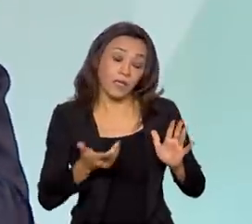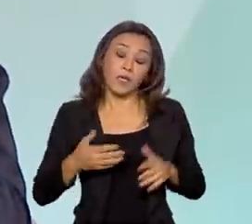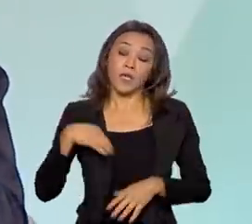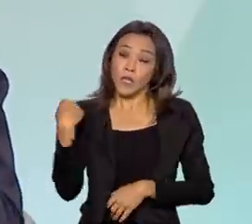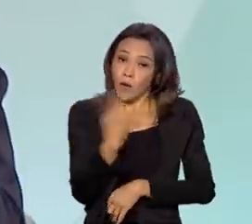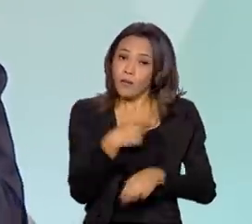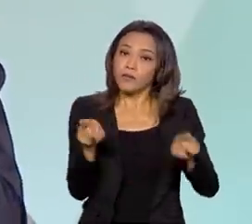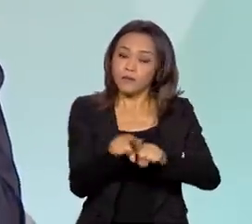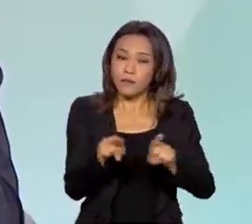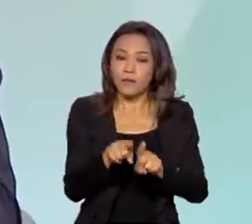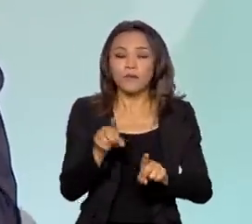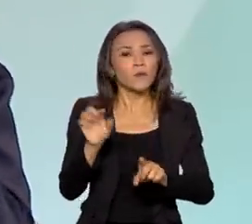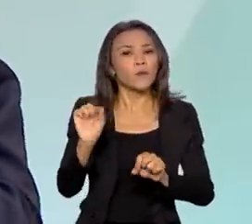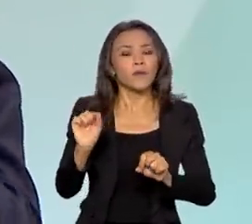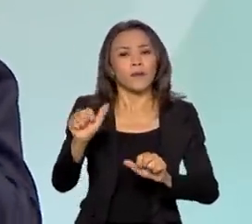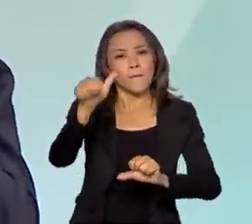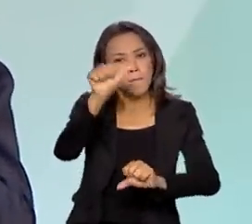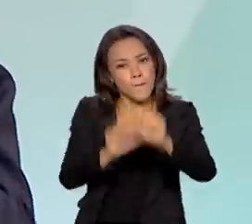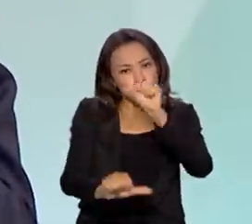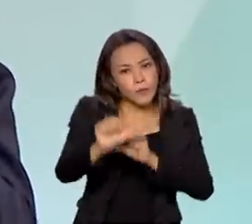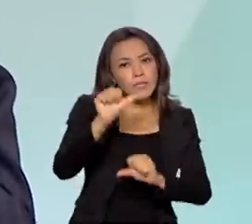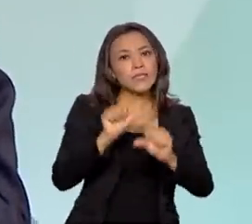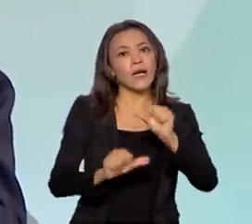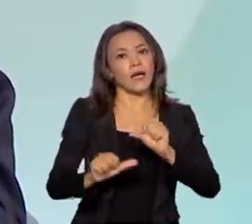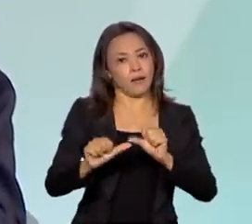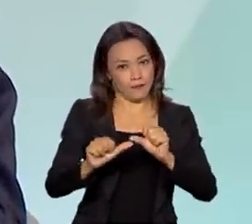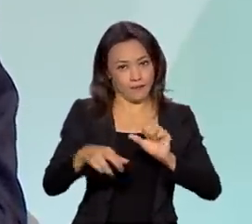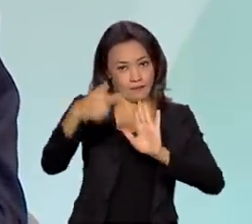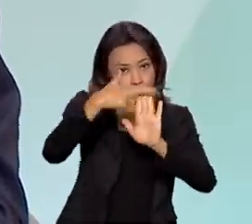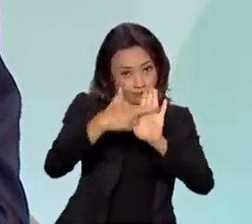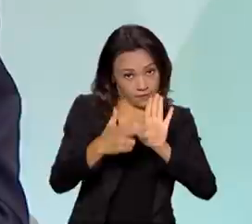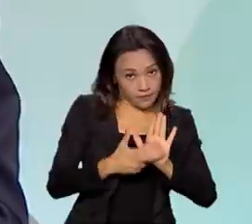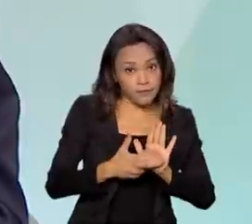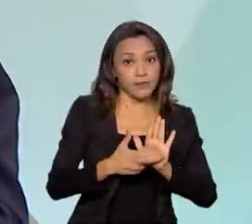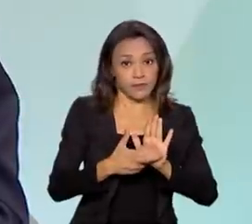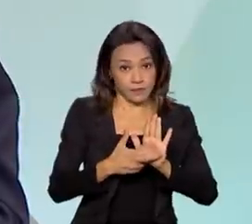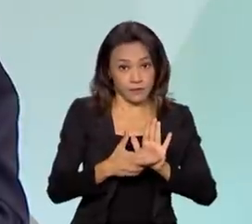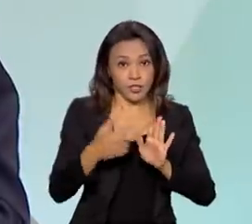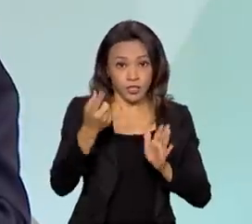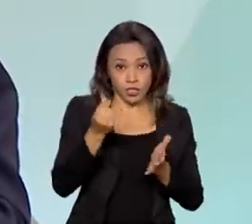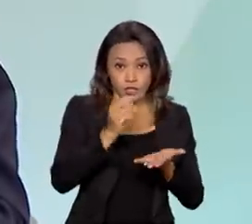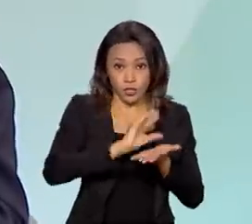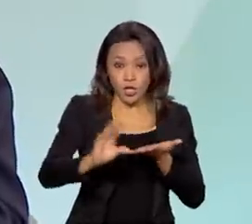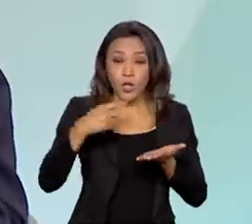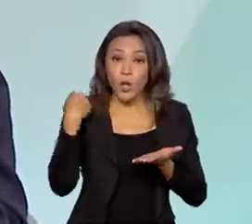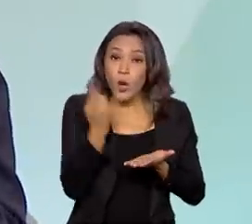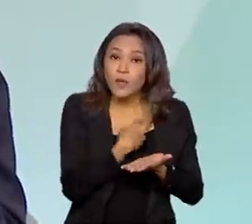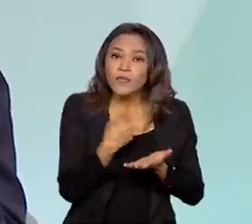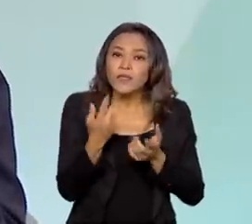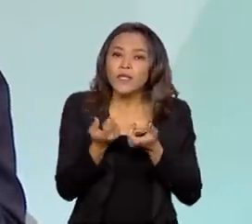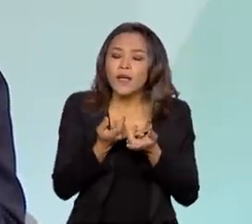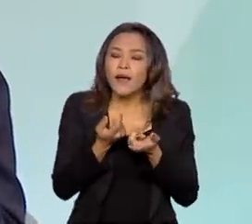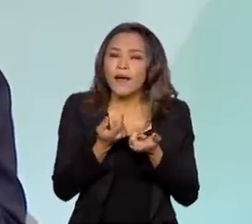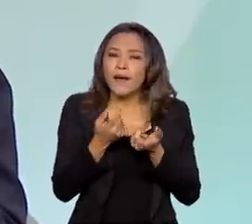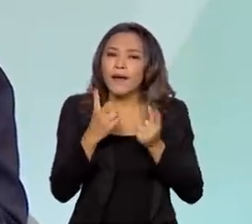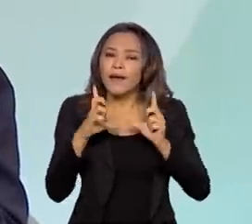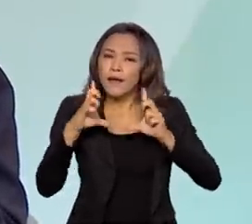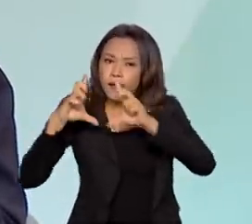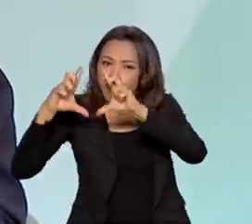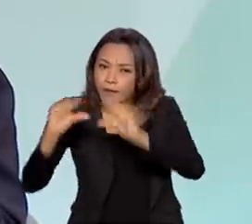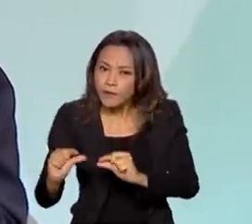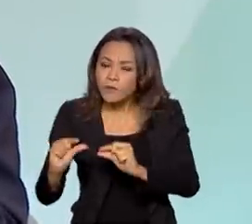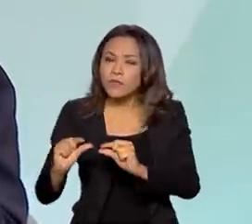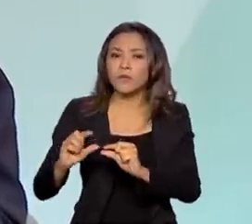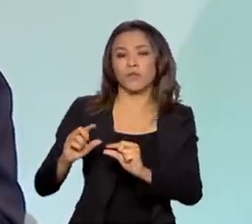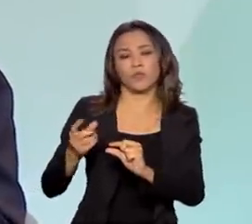além de alterar essa composição e destinação do subsídio, nós fizemos a negociação que nós reduzimos a taxa de juros